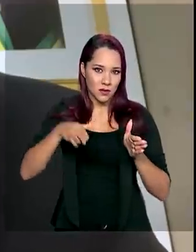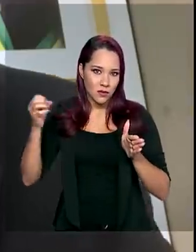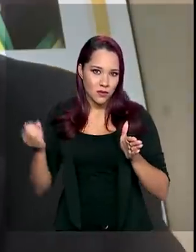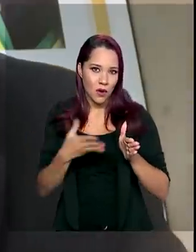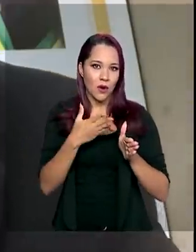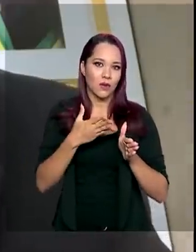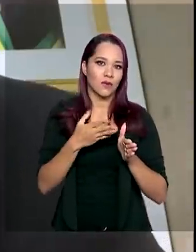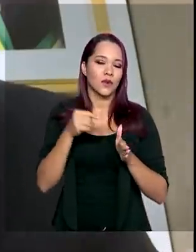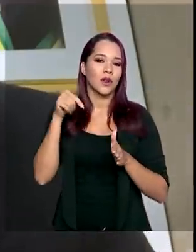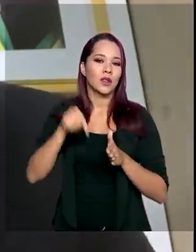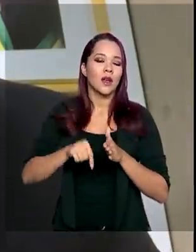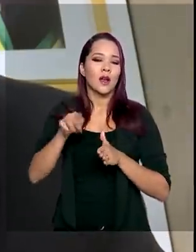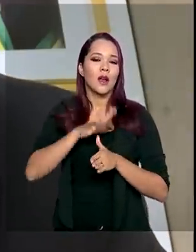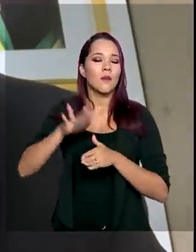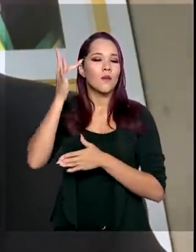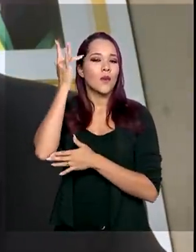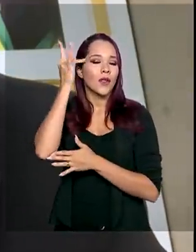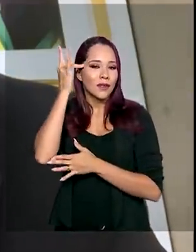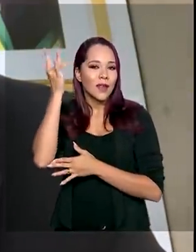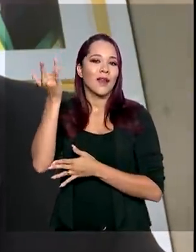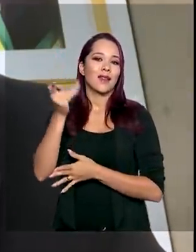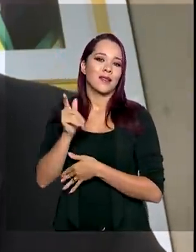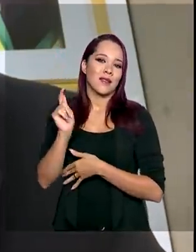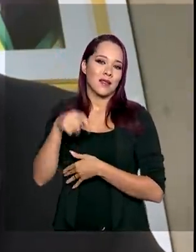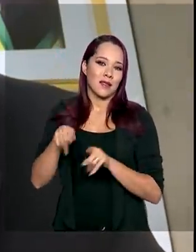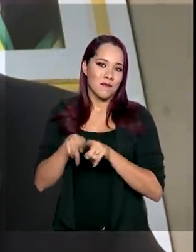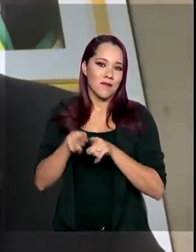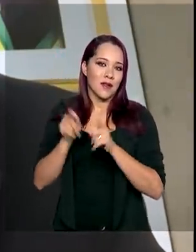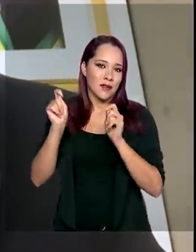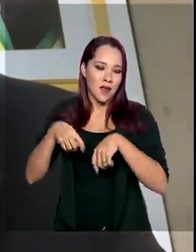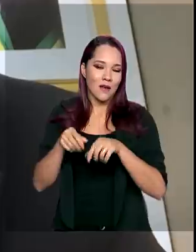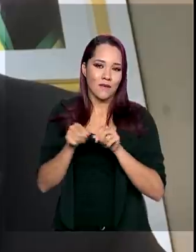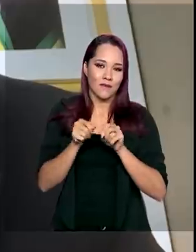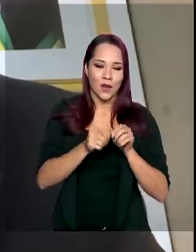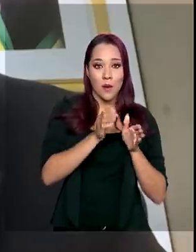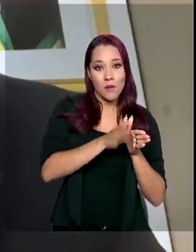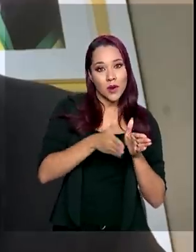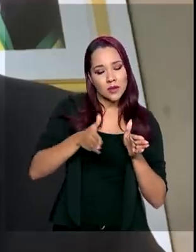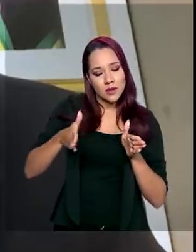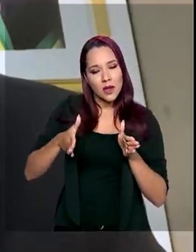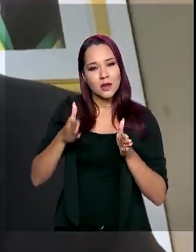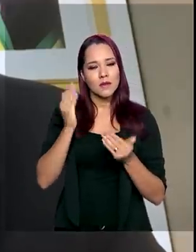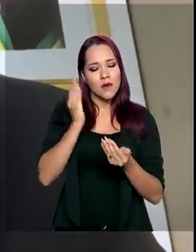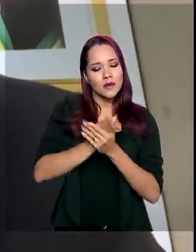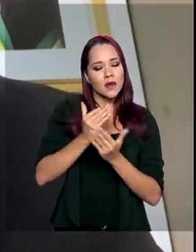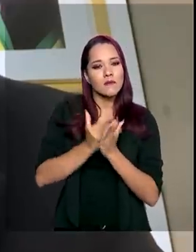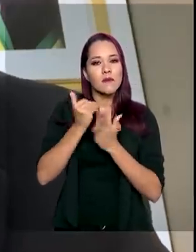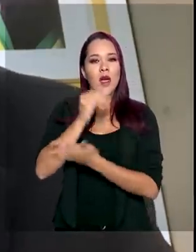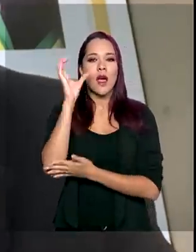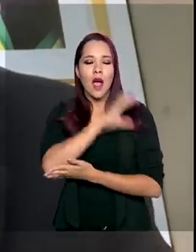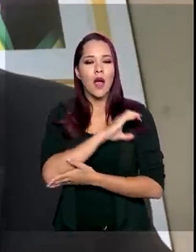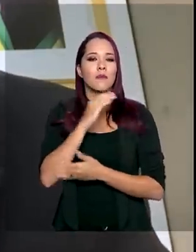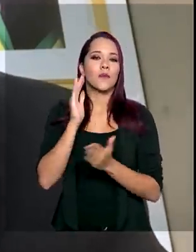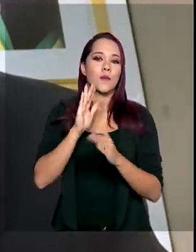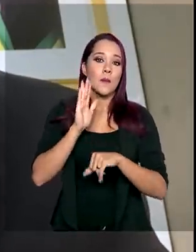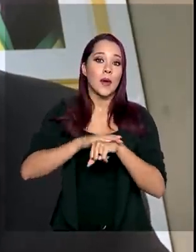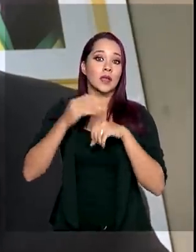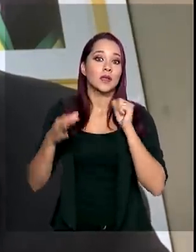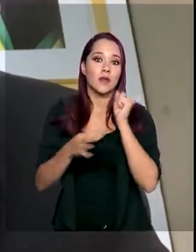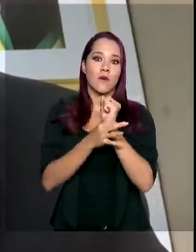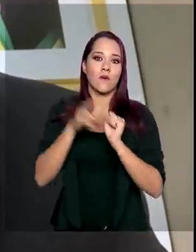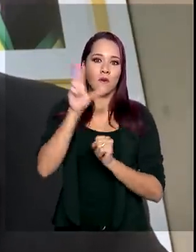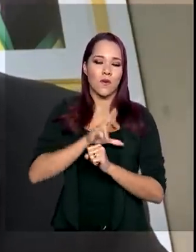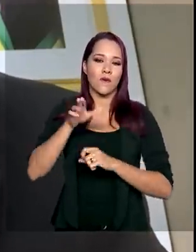caiam em uma era de modernidade, que a gente faça um processo muito mais ágil, rápido, muito mais seguro, com o uso de